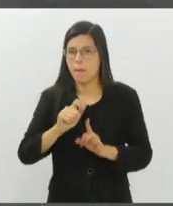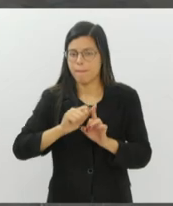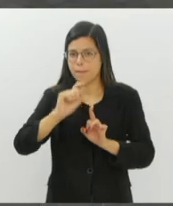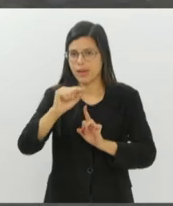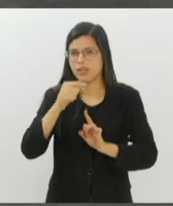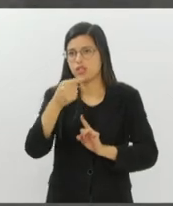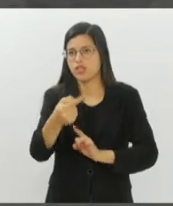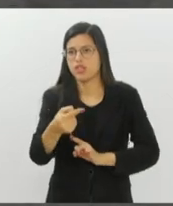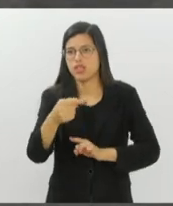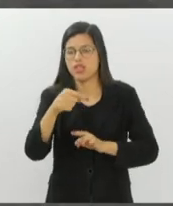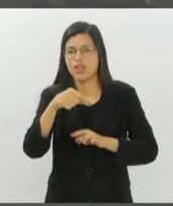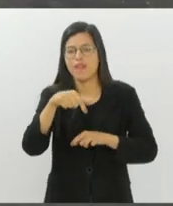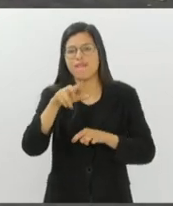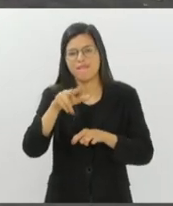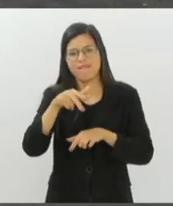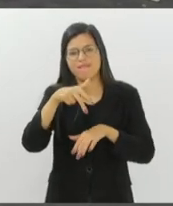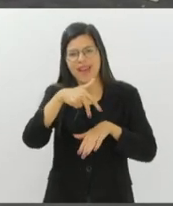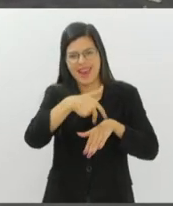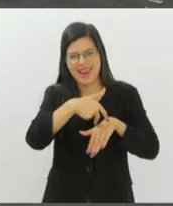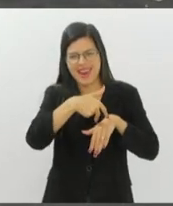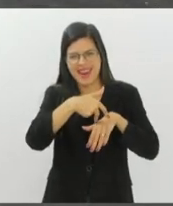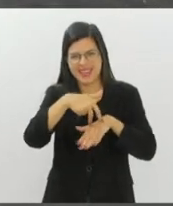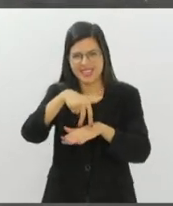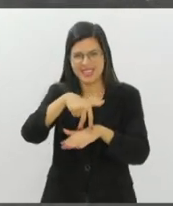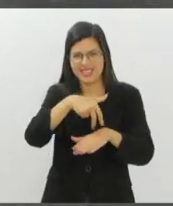campeonato de skate digital na